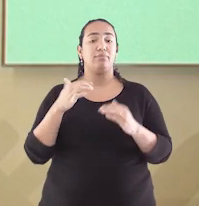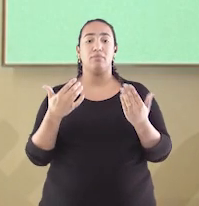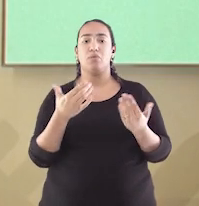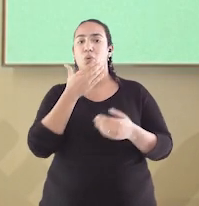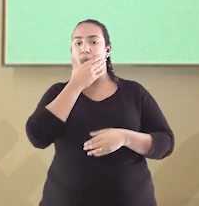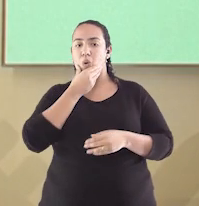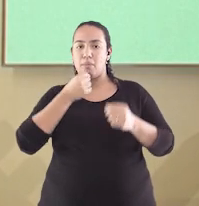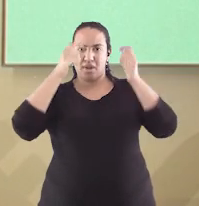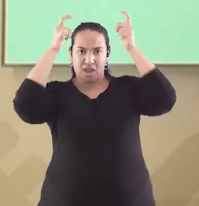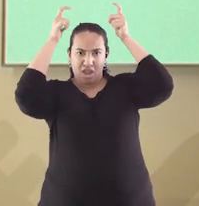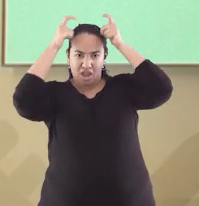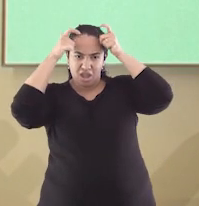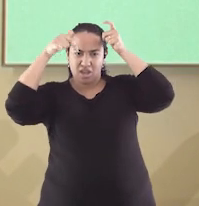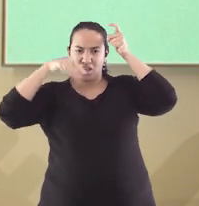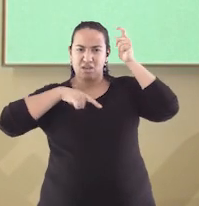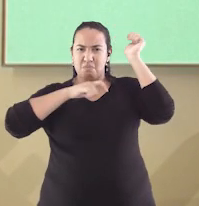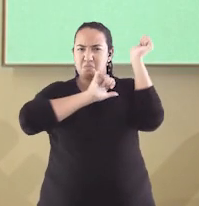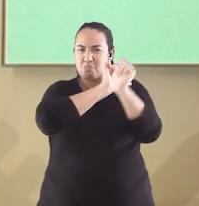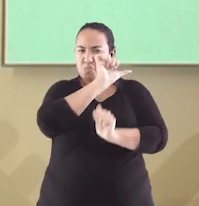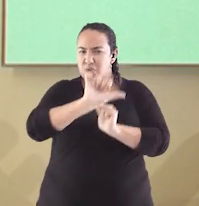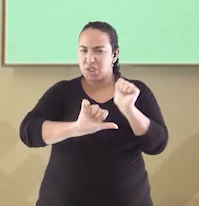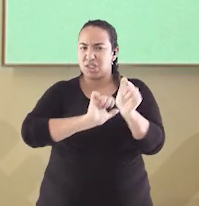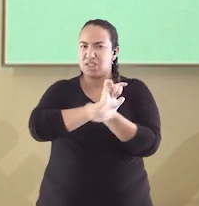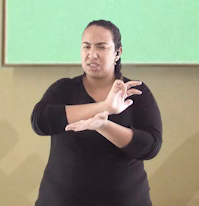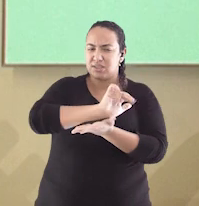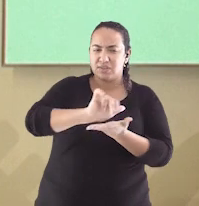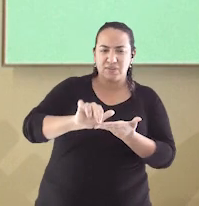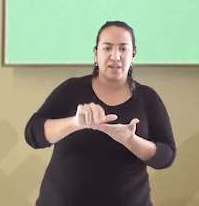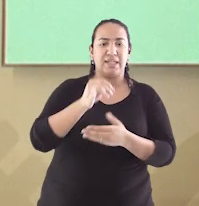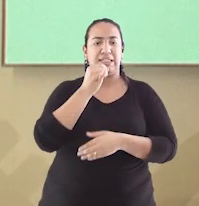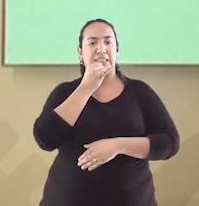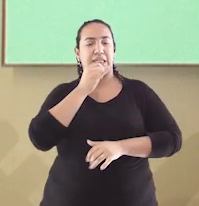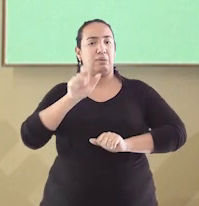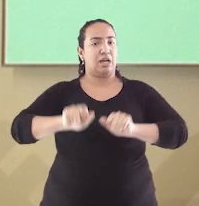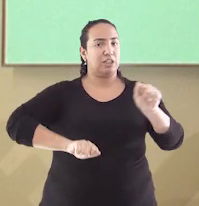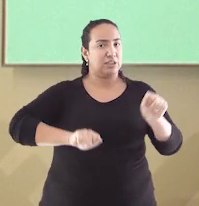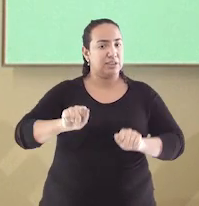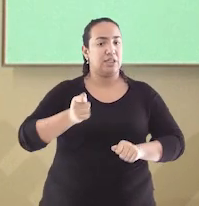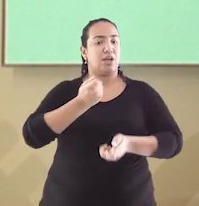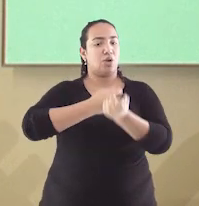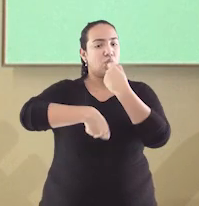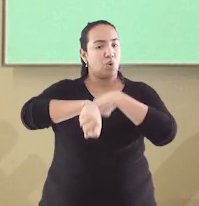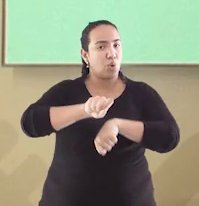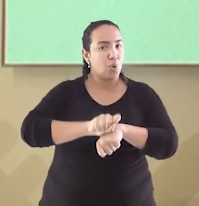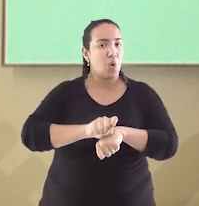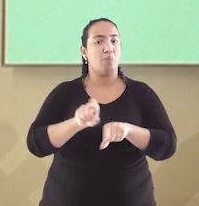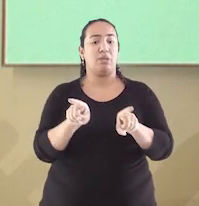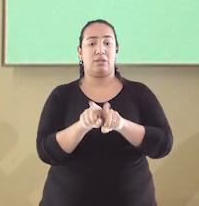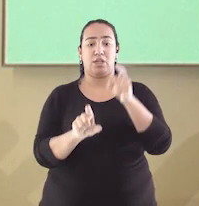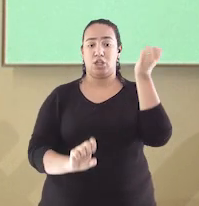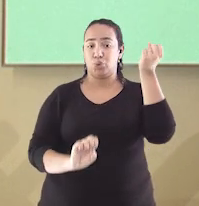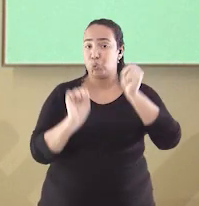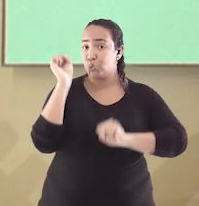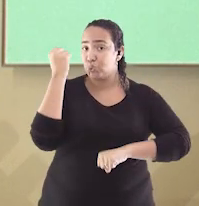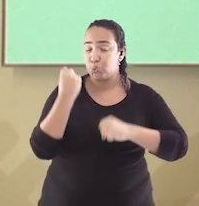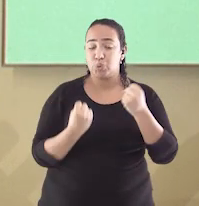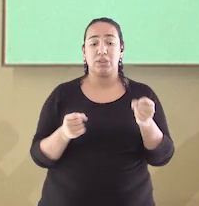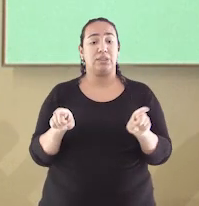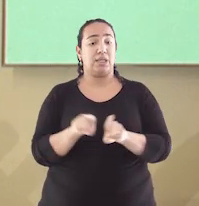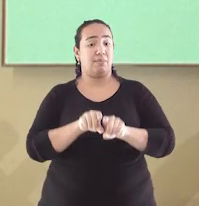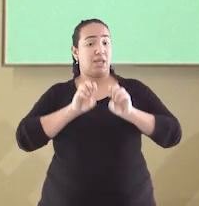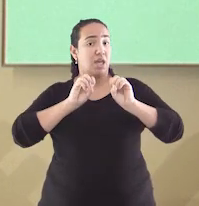João foram as mais diversas. Teve investimento na parte administrativa, econômica, desenvolvimento de indústrias,